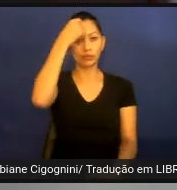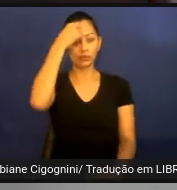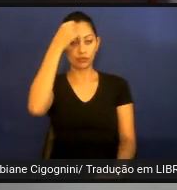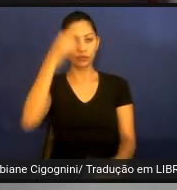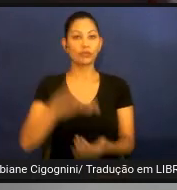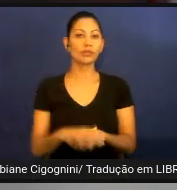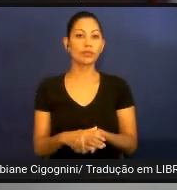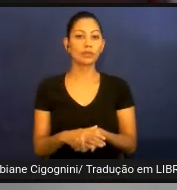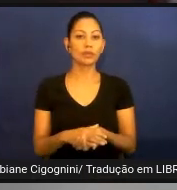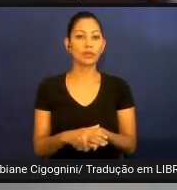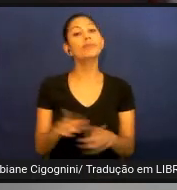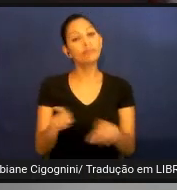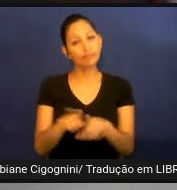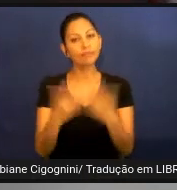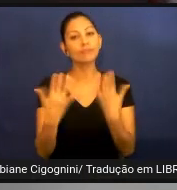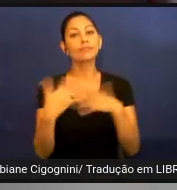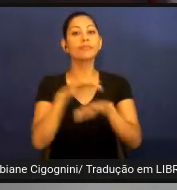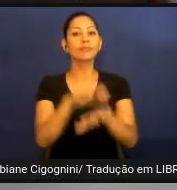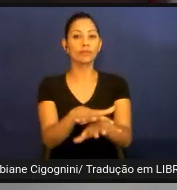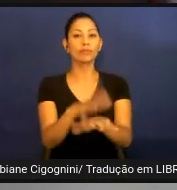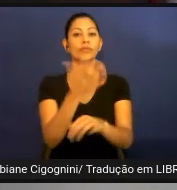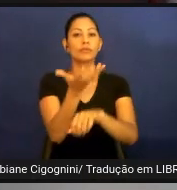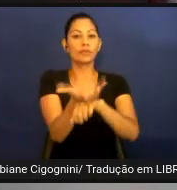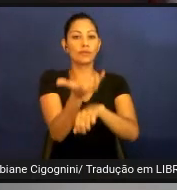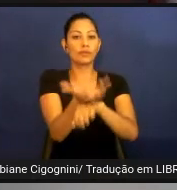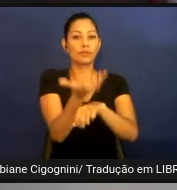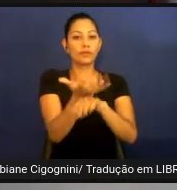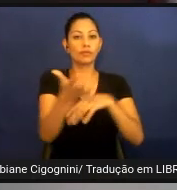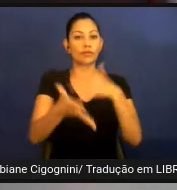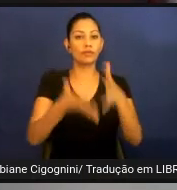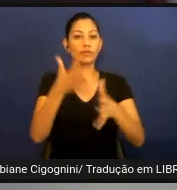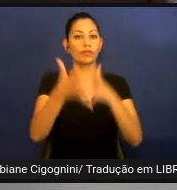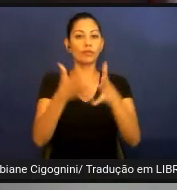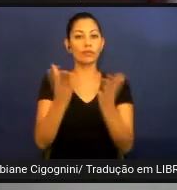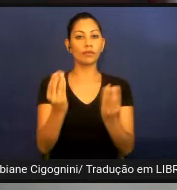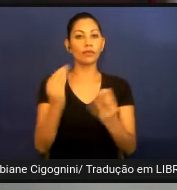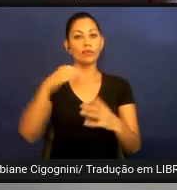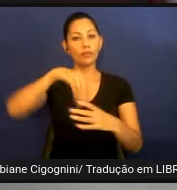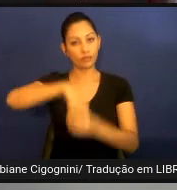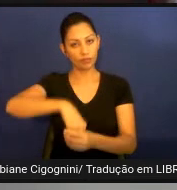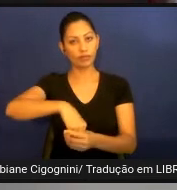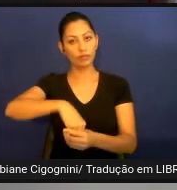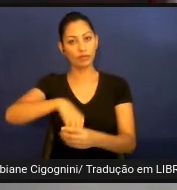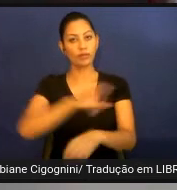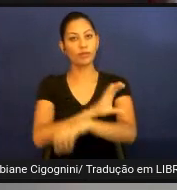ela também incluiu a disciplina de Libras nos cursos de licenciatura.